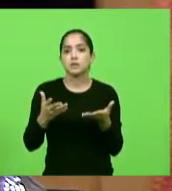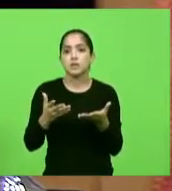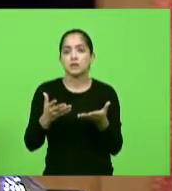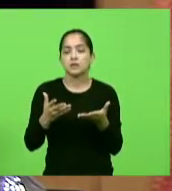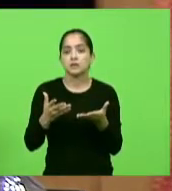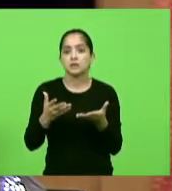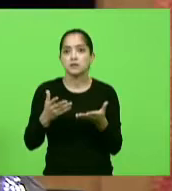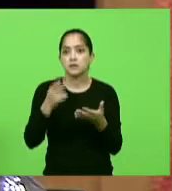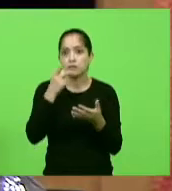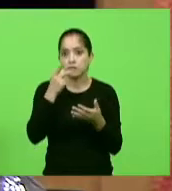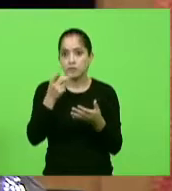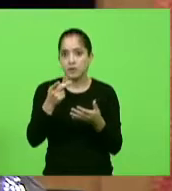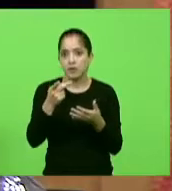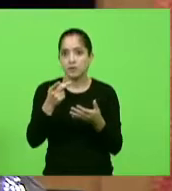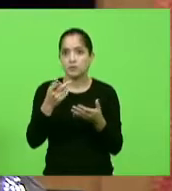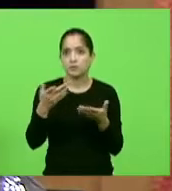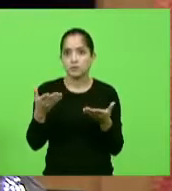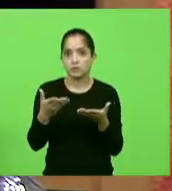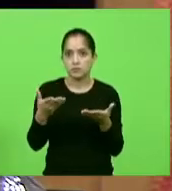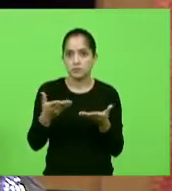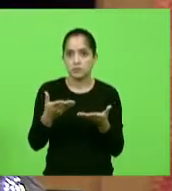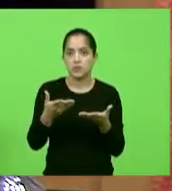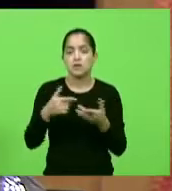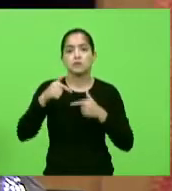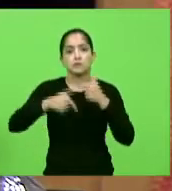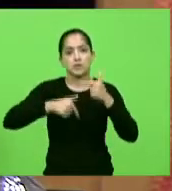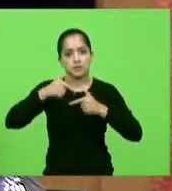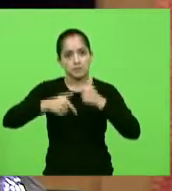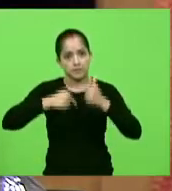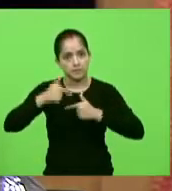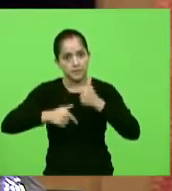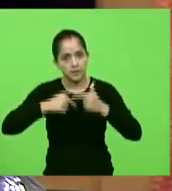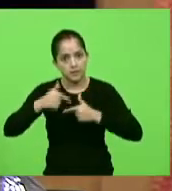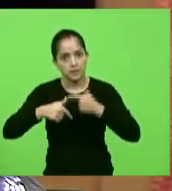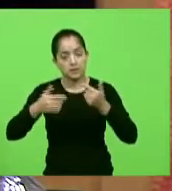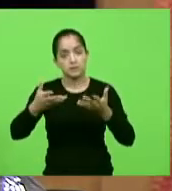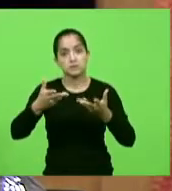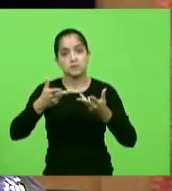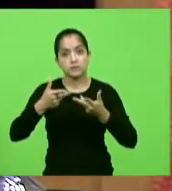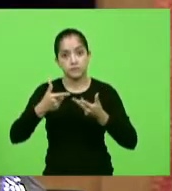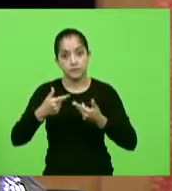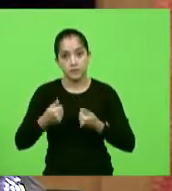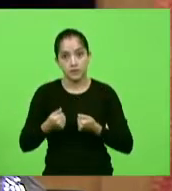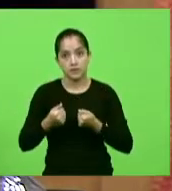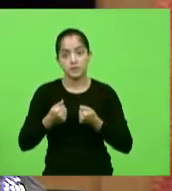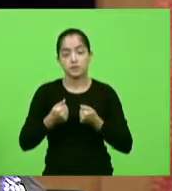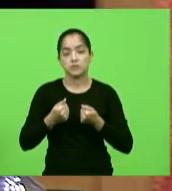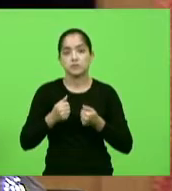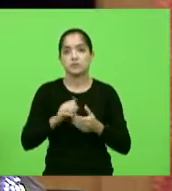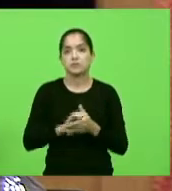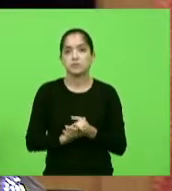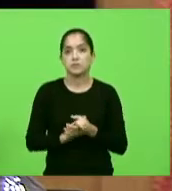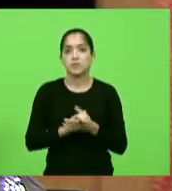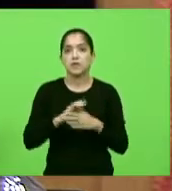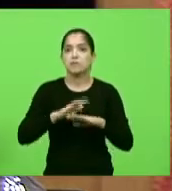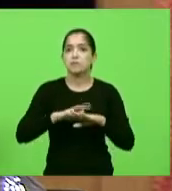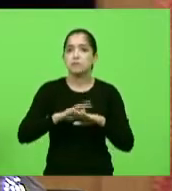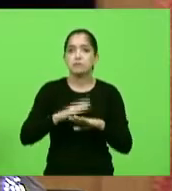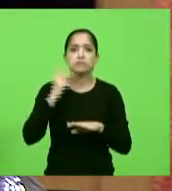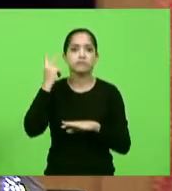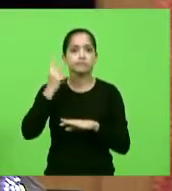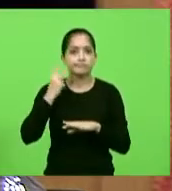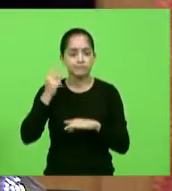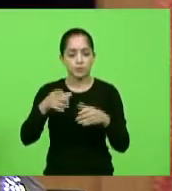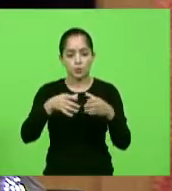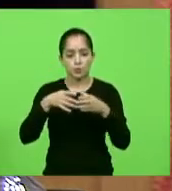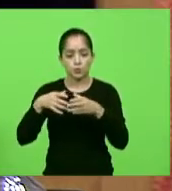maneira, como eu falo assim, vendo o grande trabalho que é feito lá no município, pelo vereador, por toda